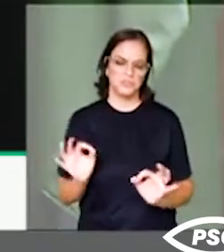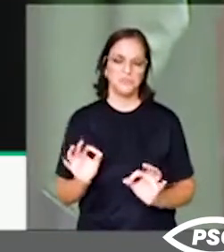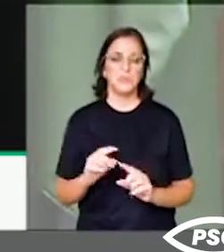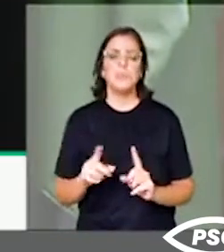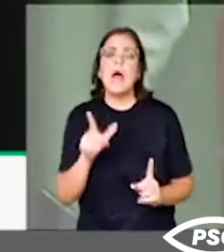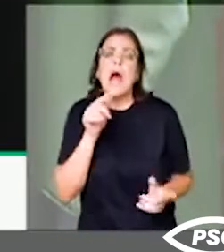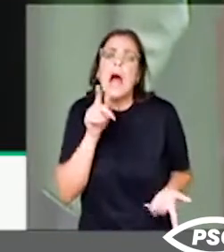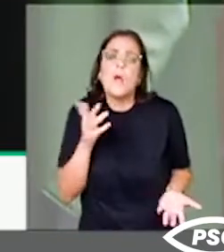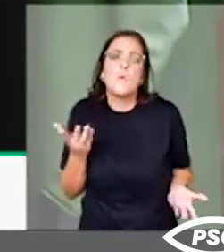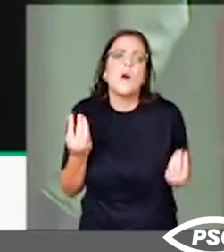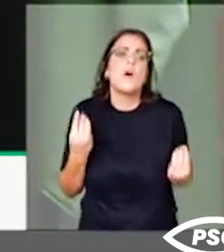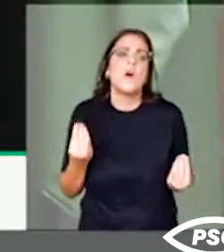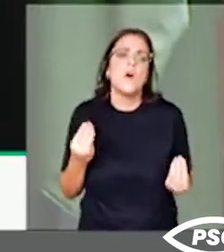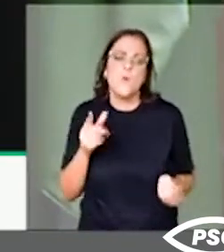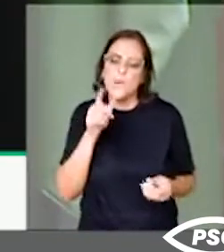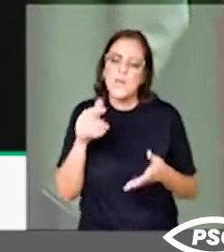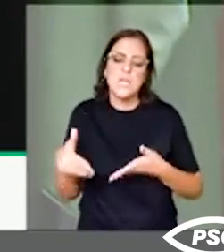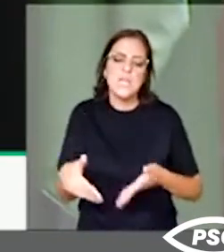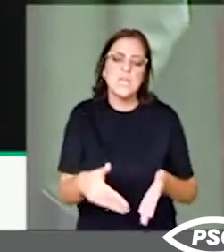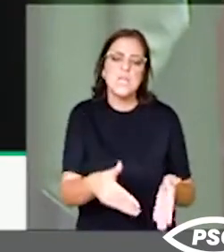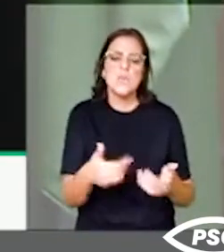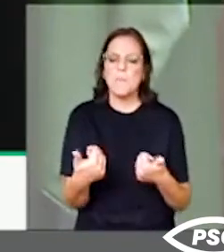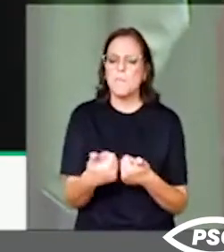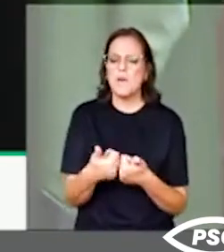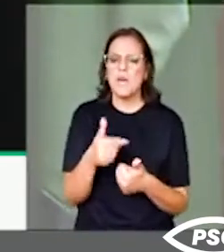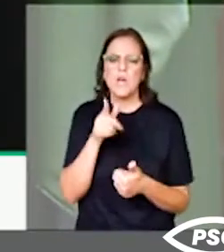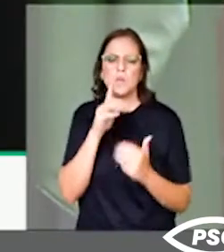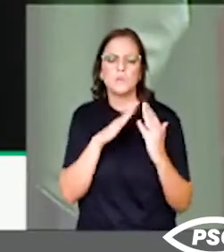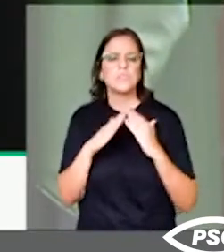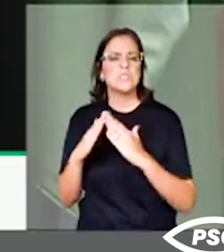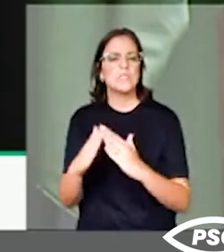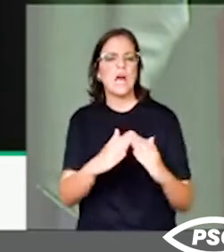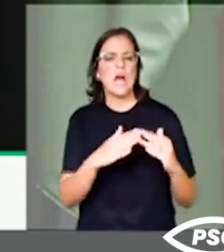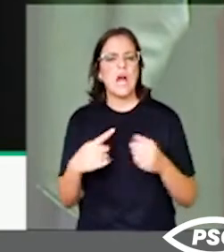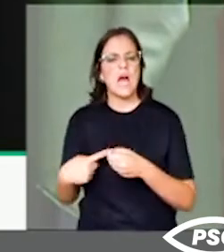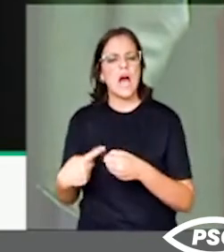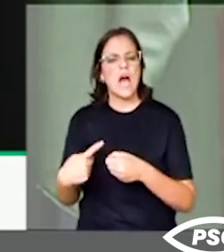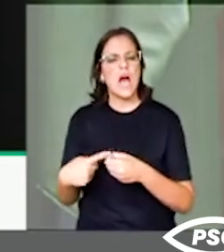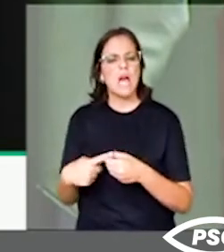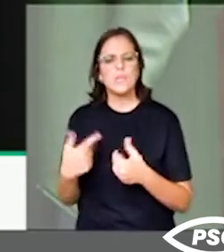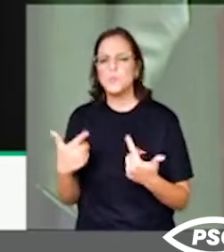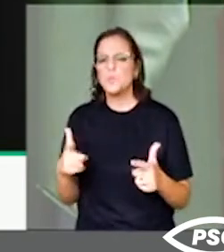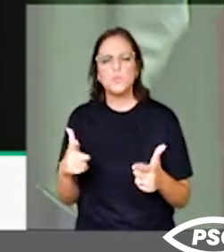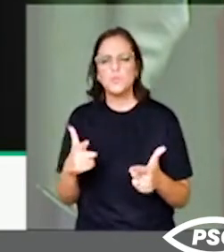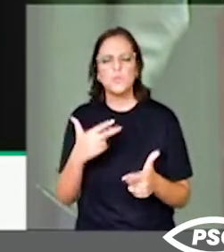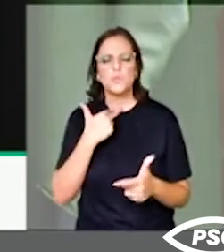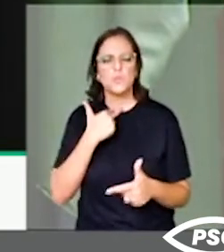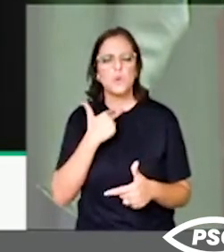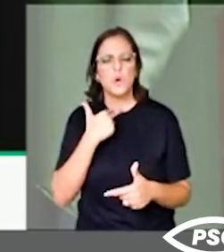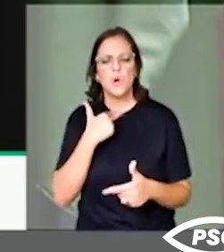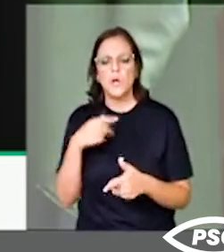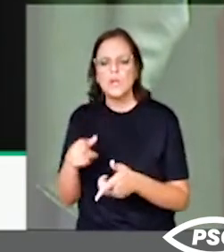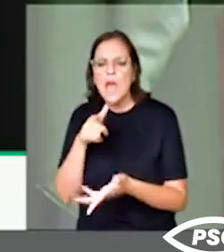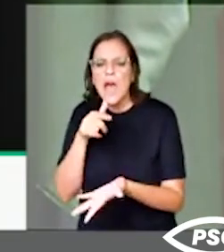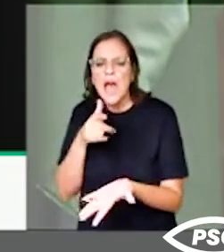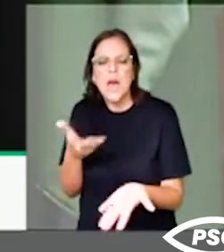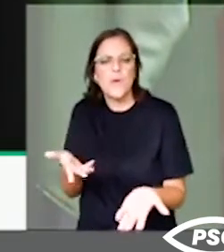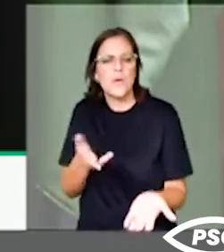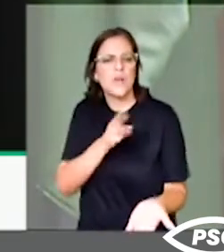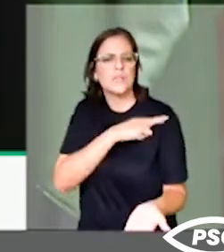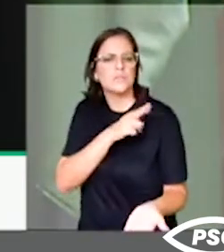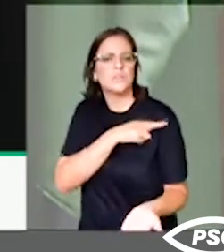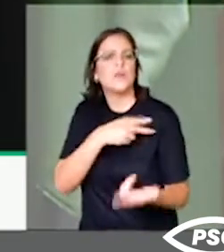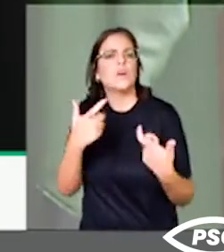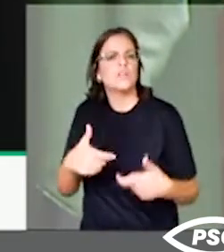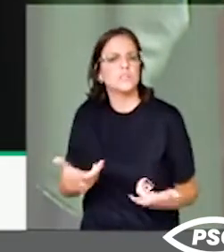não podemos usar a água do rio que passa na beira da nossa cidade. ou irresponsabilidade de meia dúzia, que vem